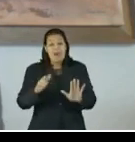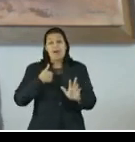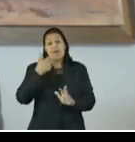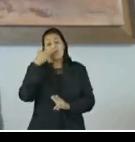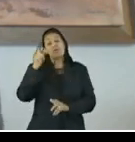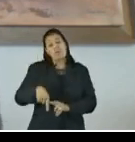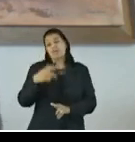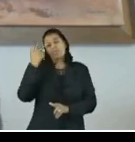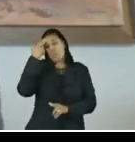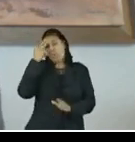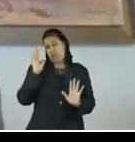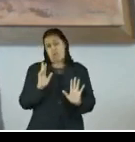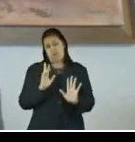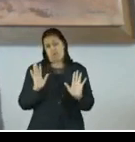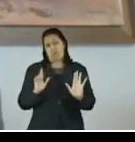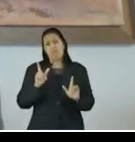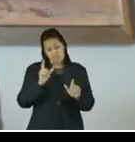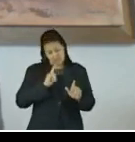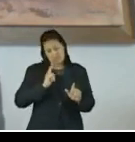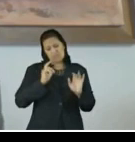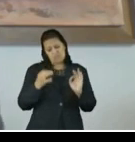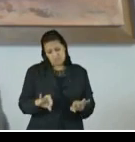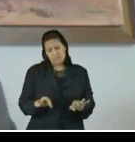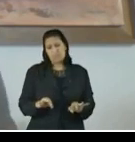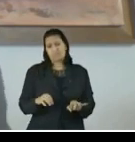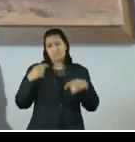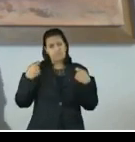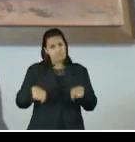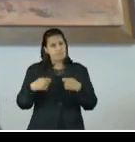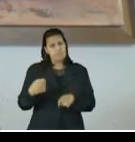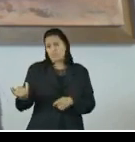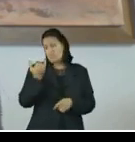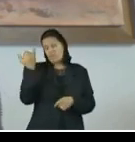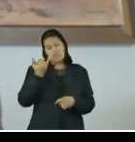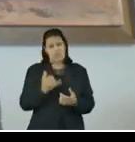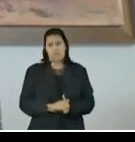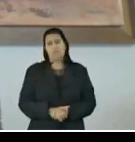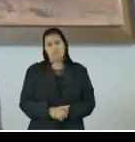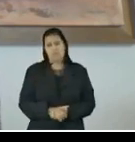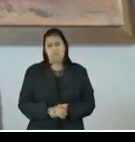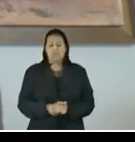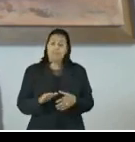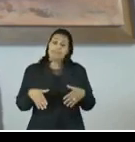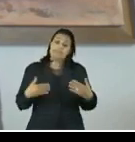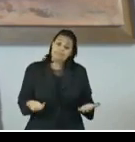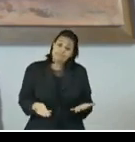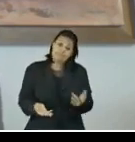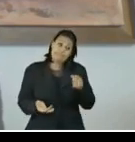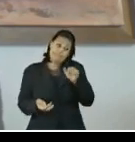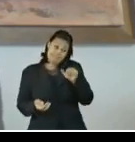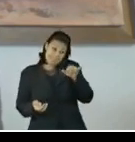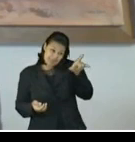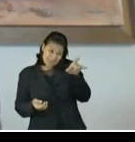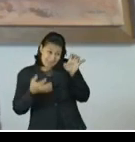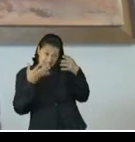levantamento absolutamente indispensável para qualquer outro trabalho. Então, se Vossa Excelência não se